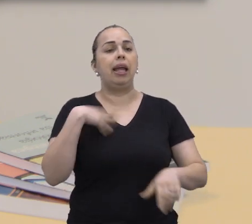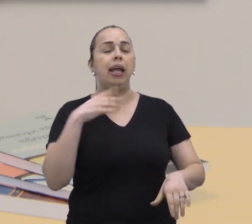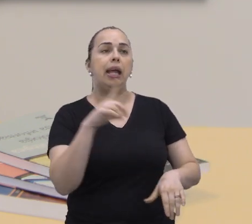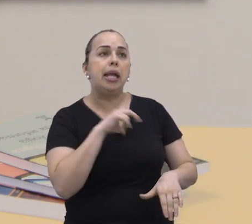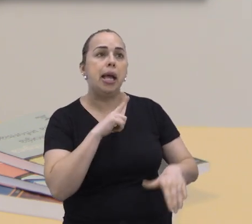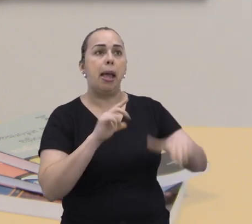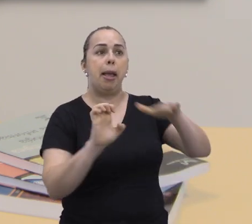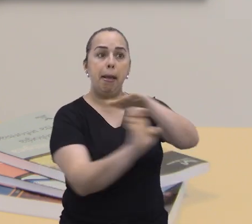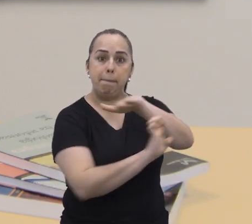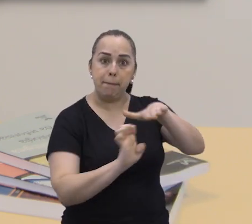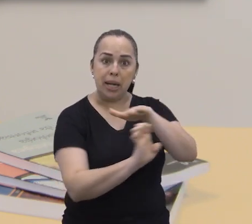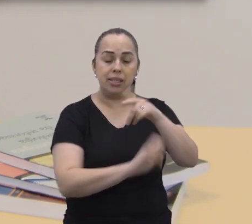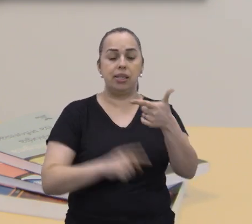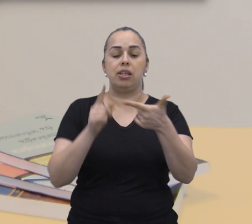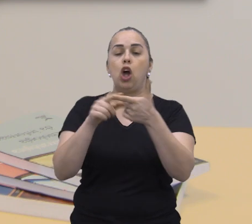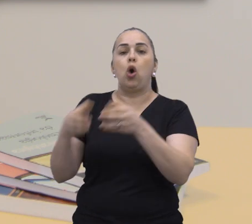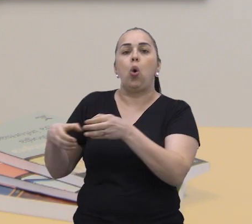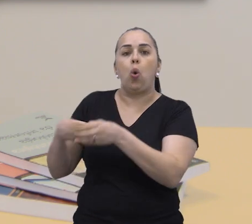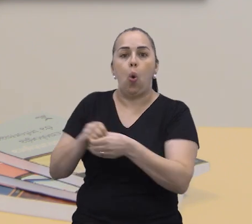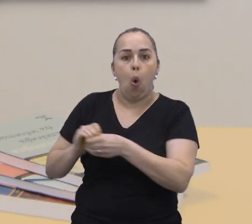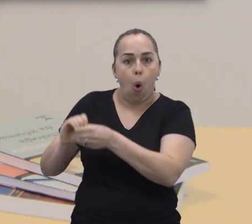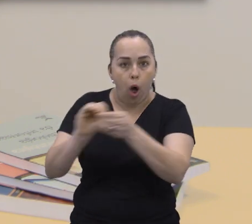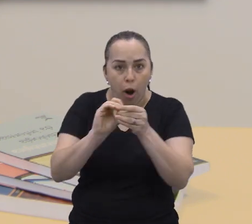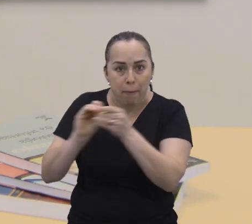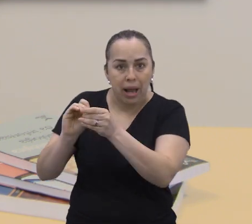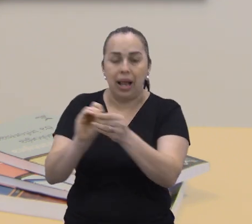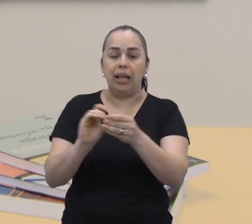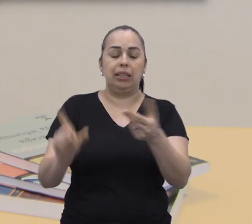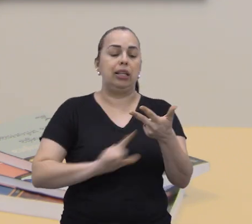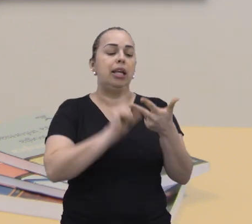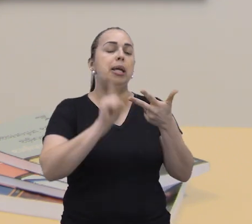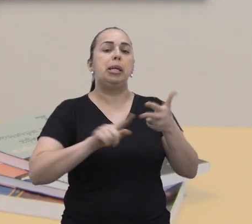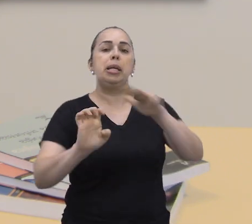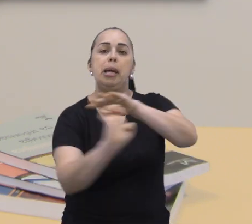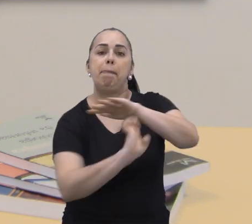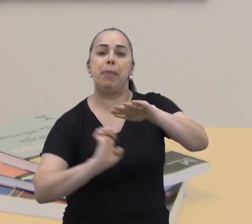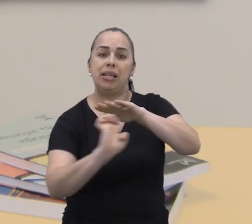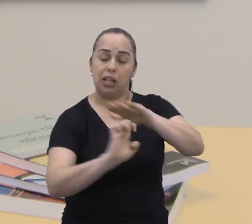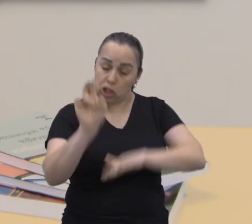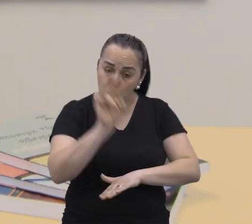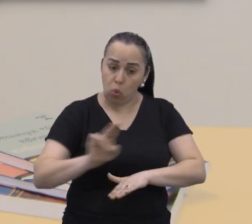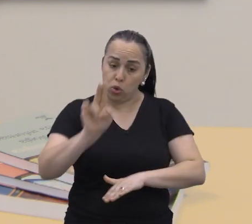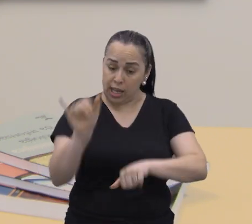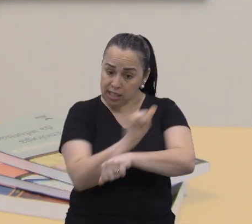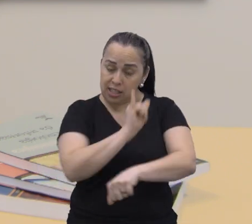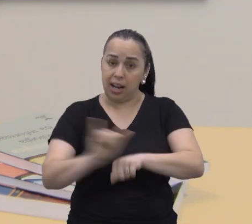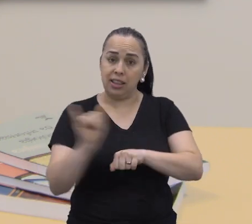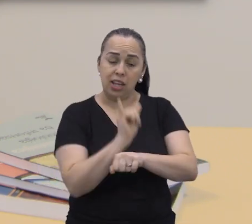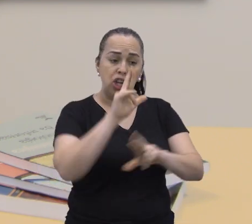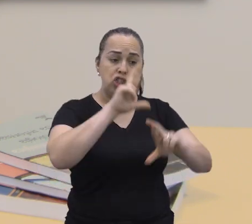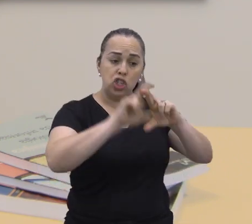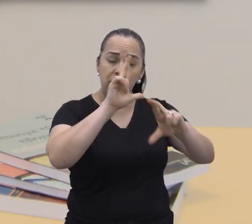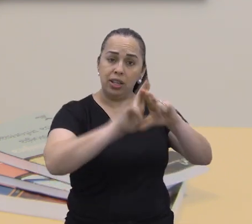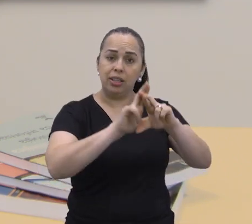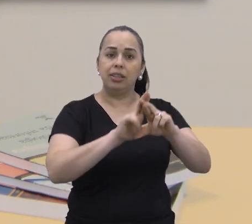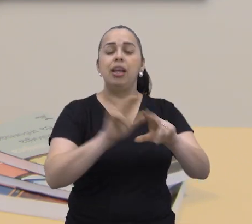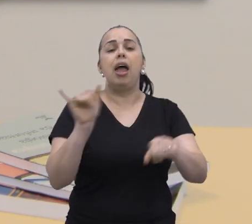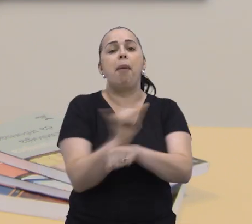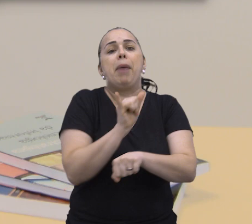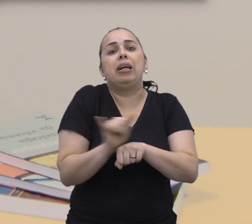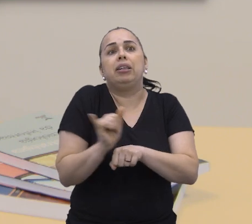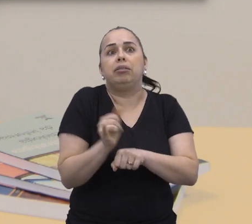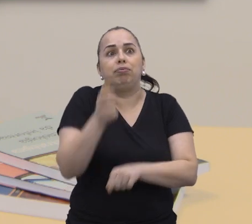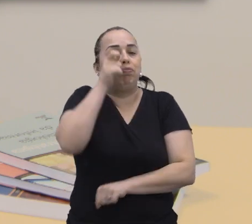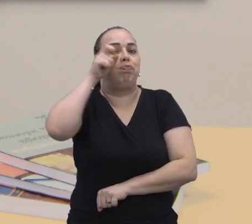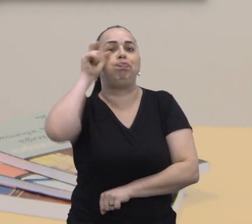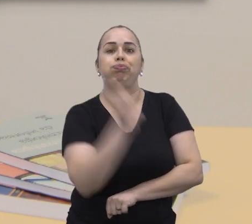startups, nós temos cooperativas, nós temos empresas focadas na reutilização. E isso é sim um